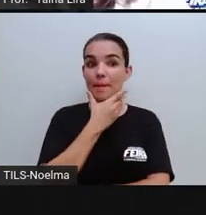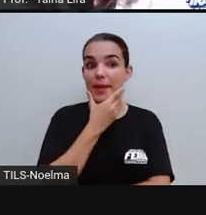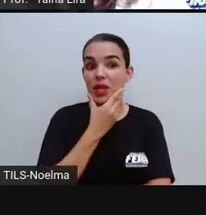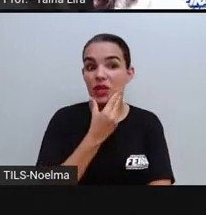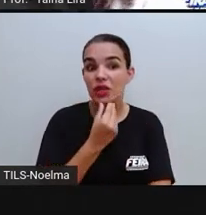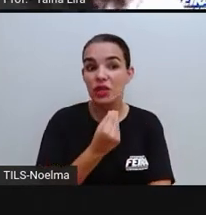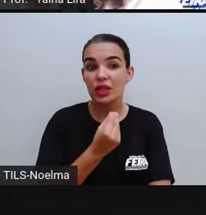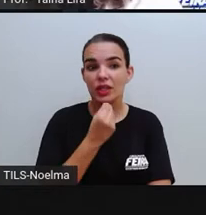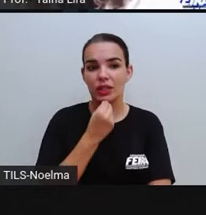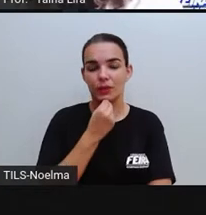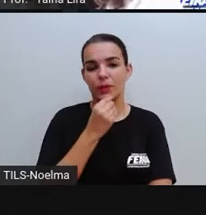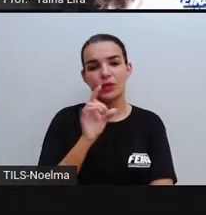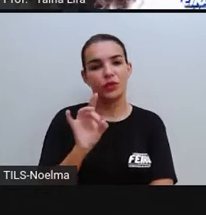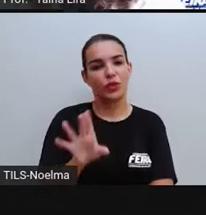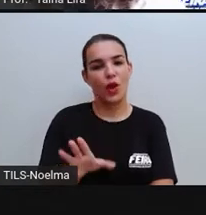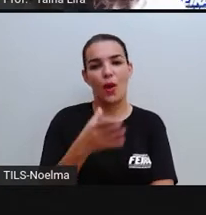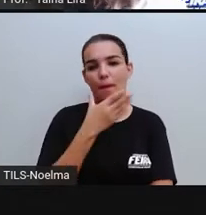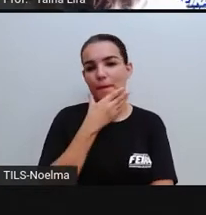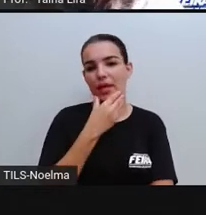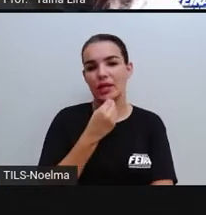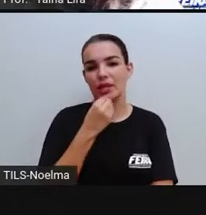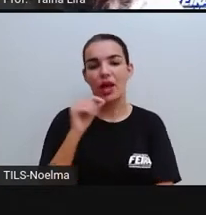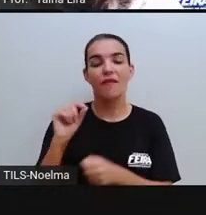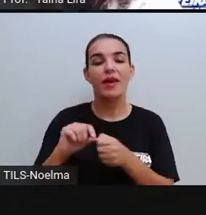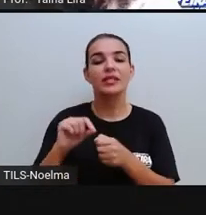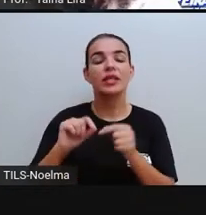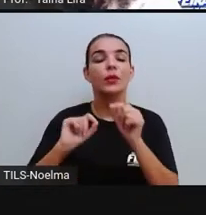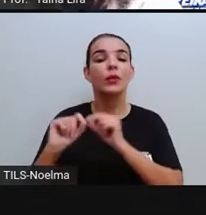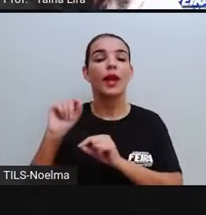Meninos, tá? E eles estão fazendo o quê?